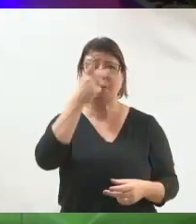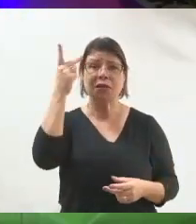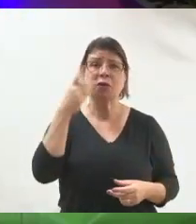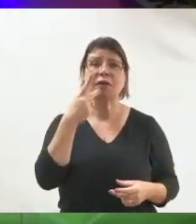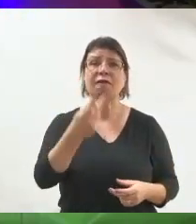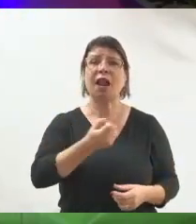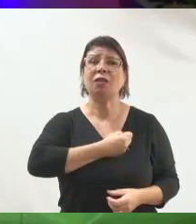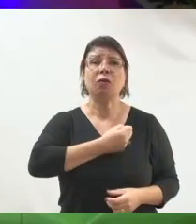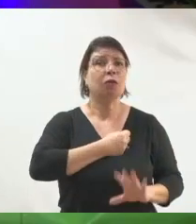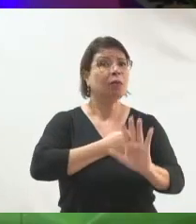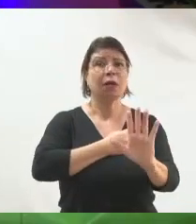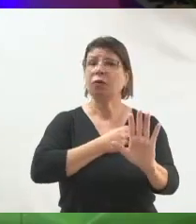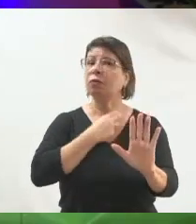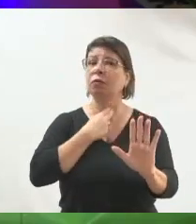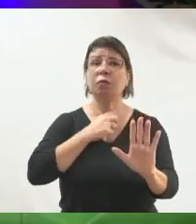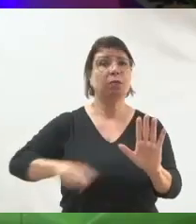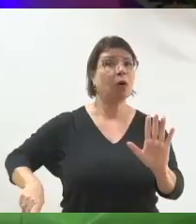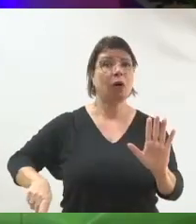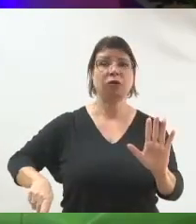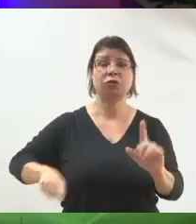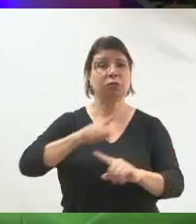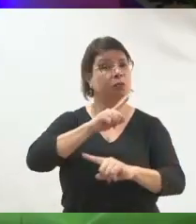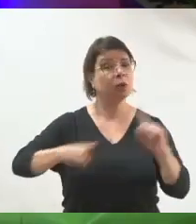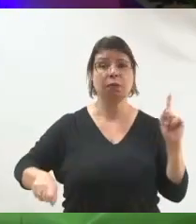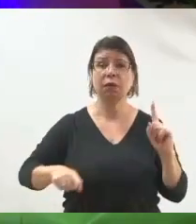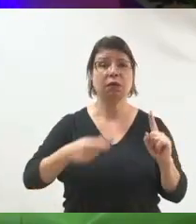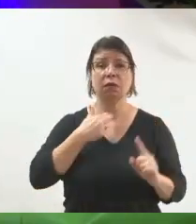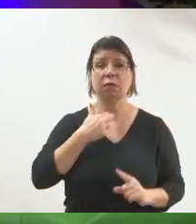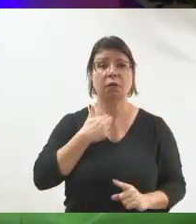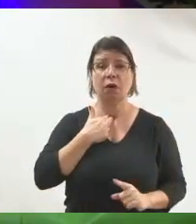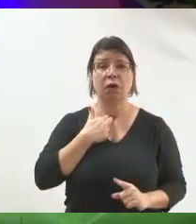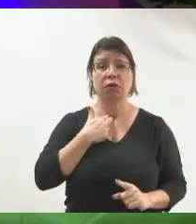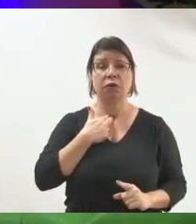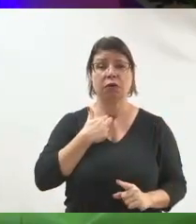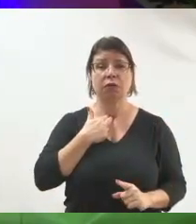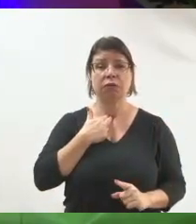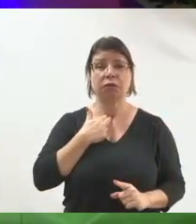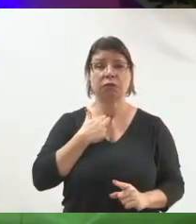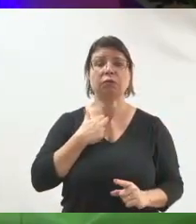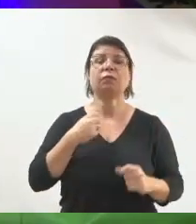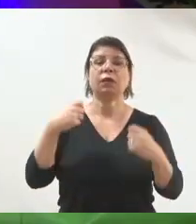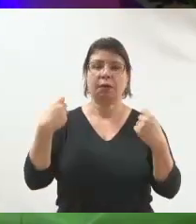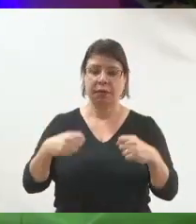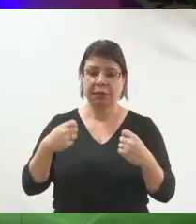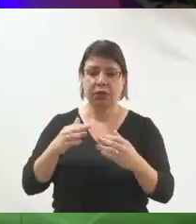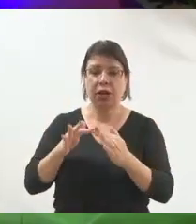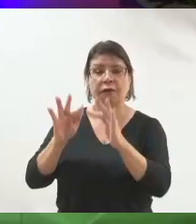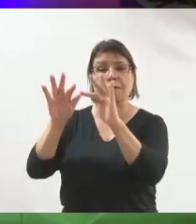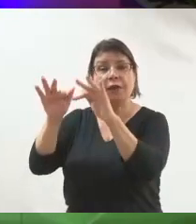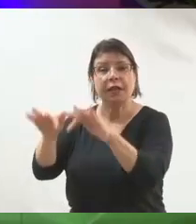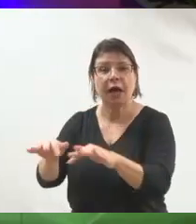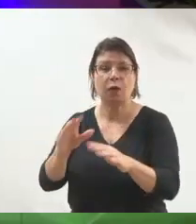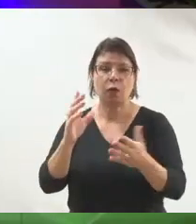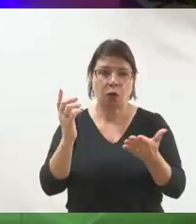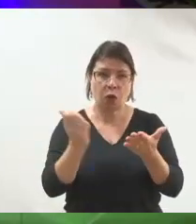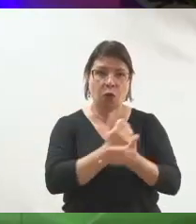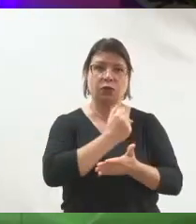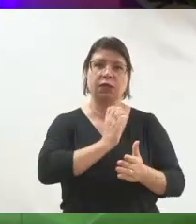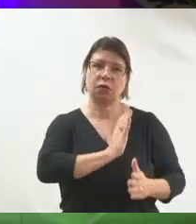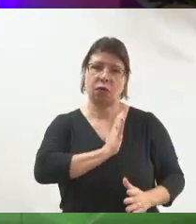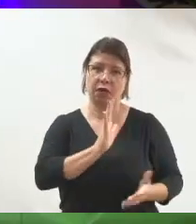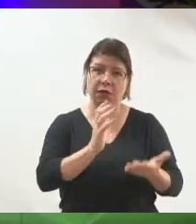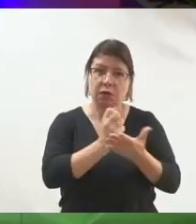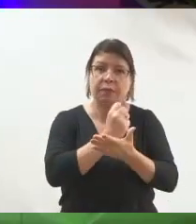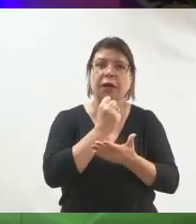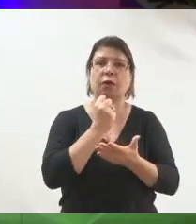adianta porque você não passou por essas etapas. Então, tira o print aí, anota essas etapas, já anota as ideias que vocês estão